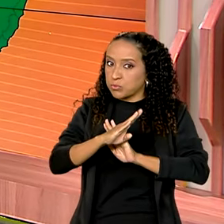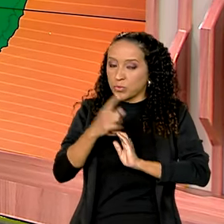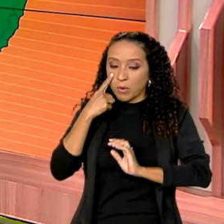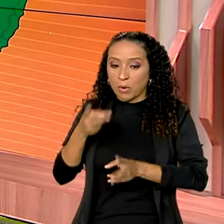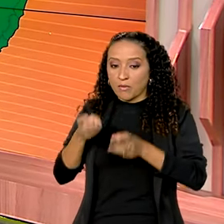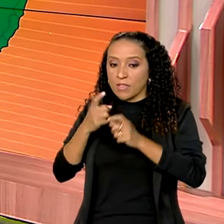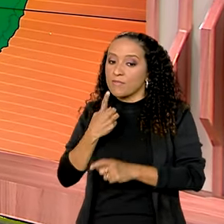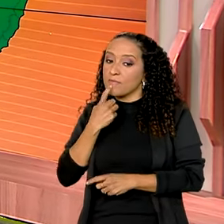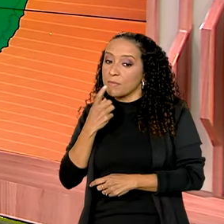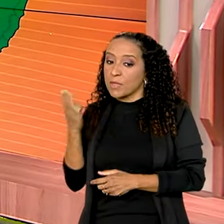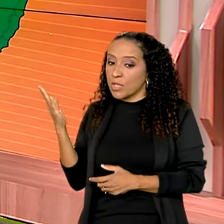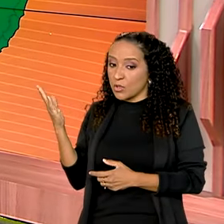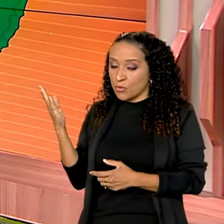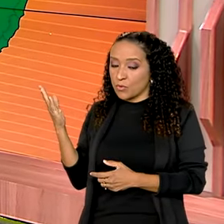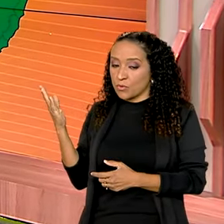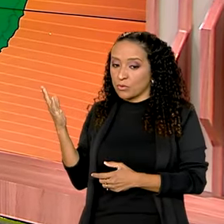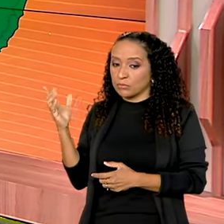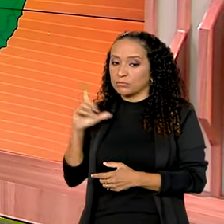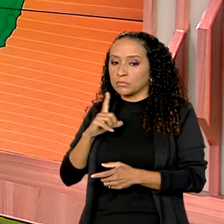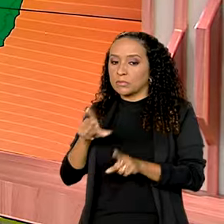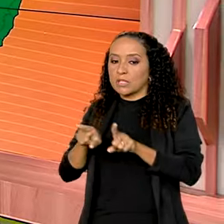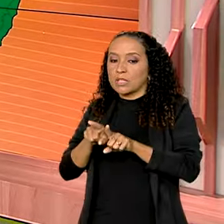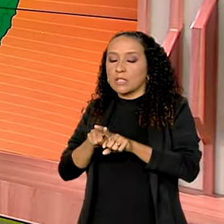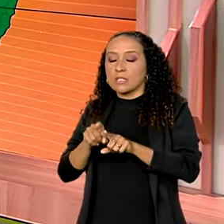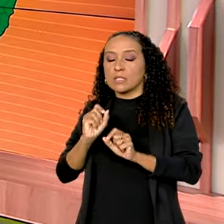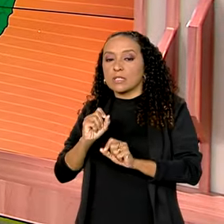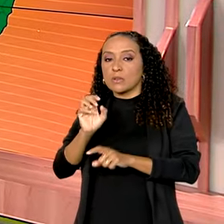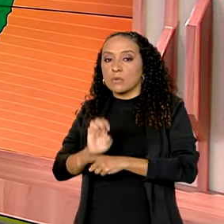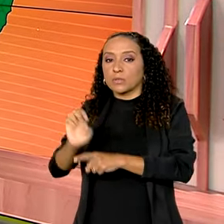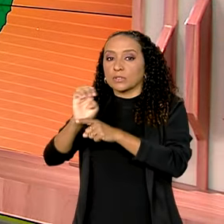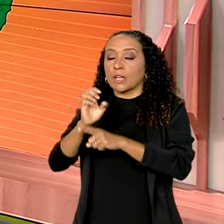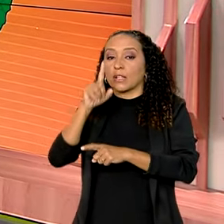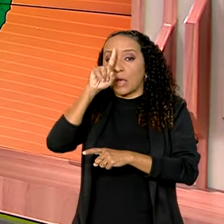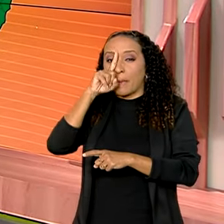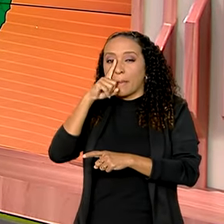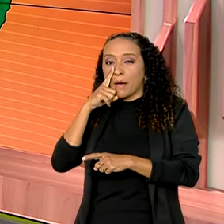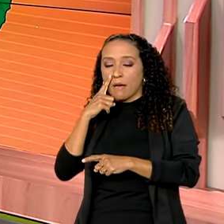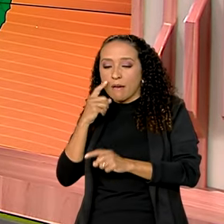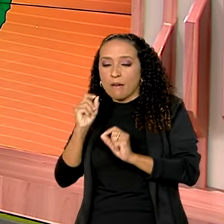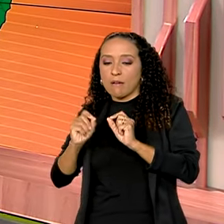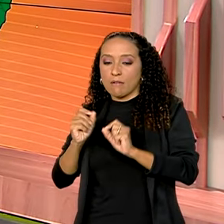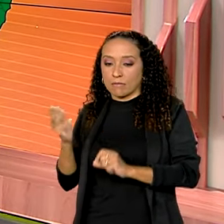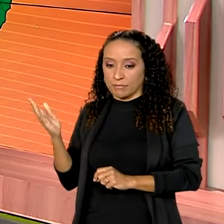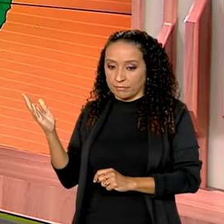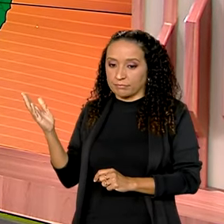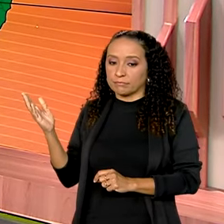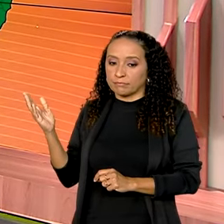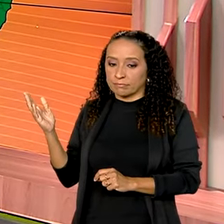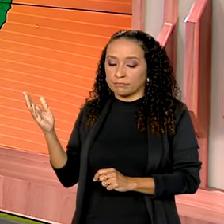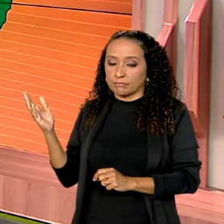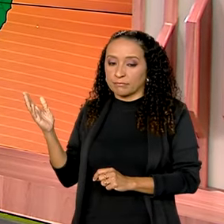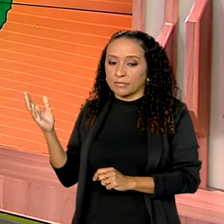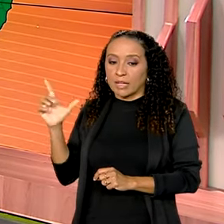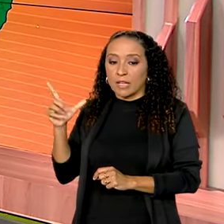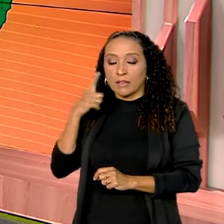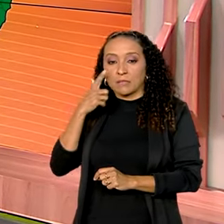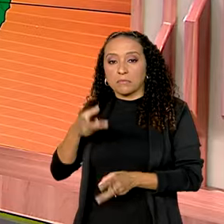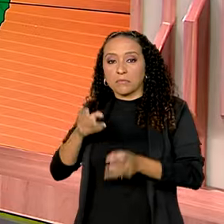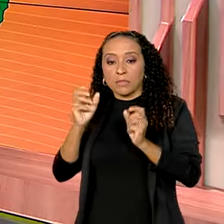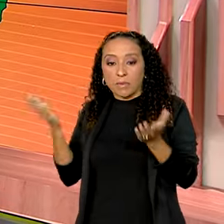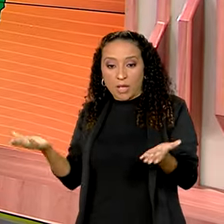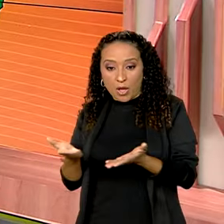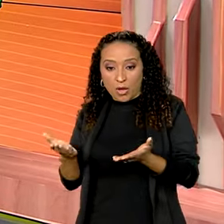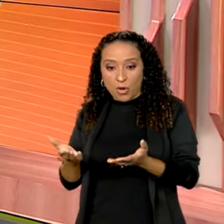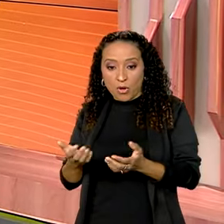vê em vermelho e a gente tinha aí os estados também em amarelo, né? E aí, você vê que